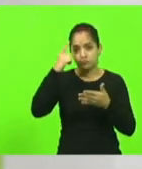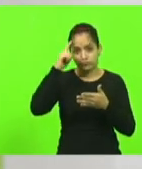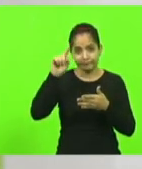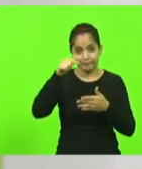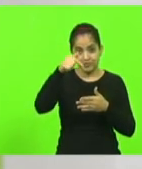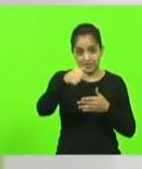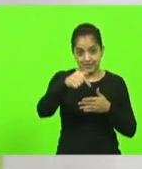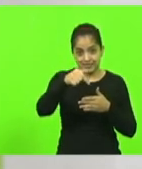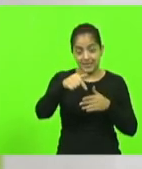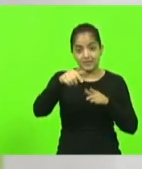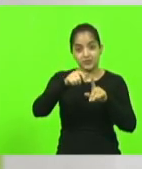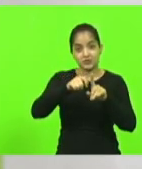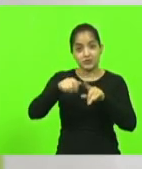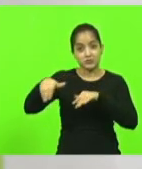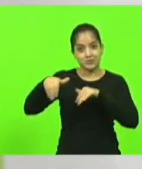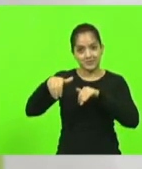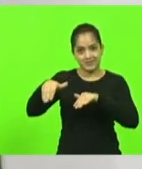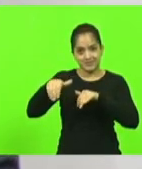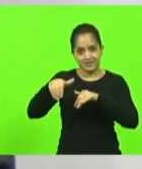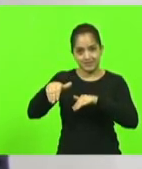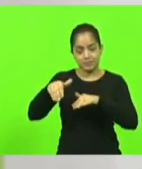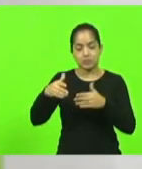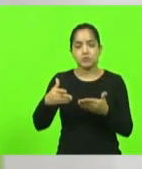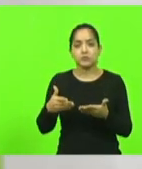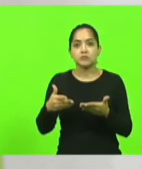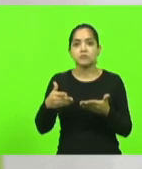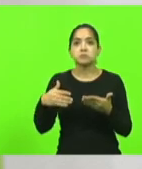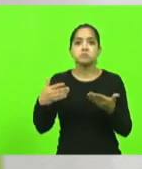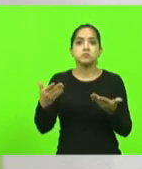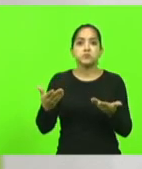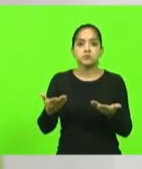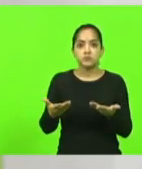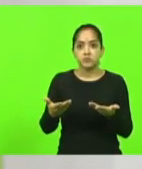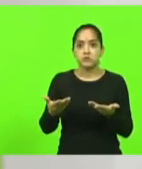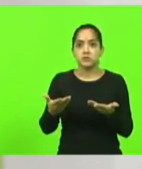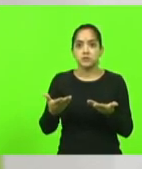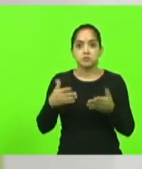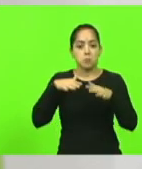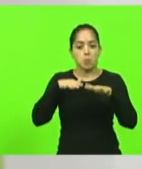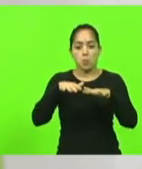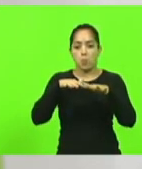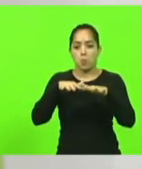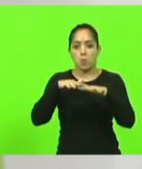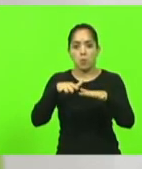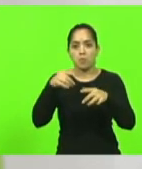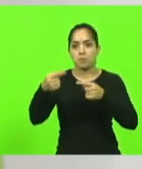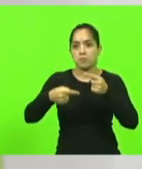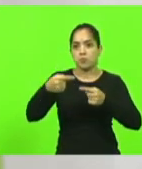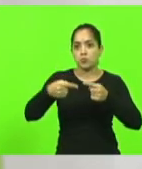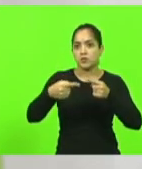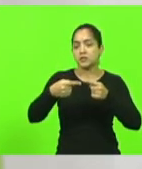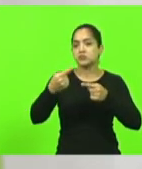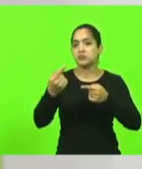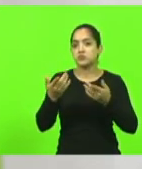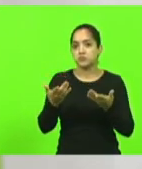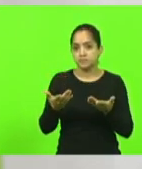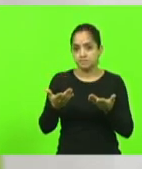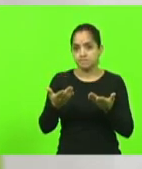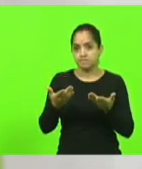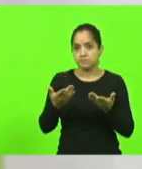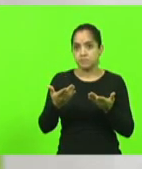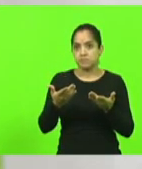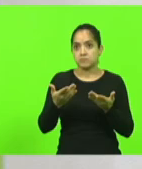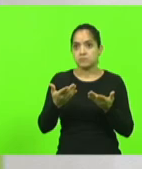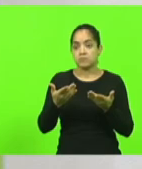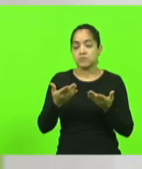de setembro. de que isso não seria um movimento político, em partes,